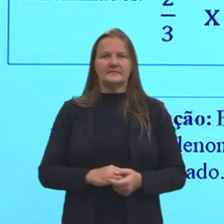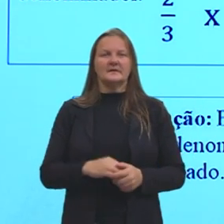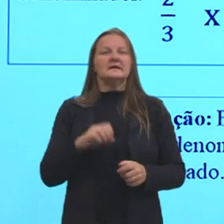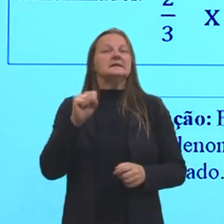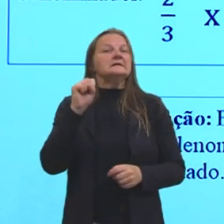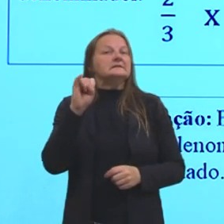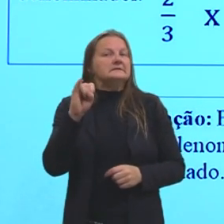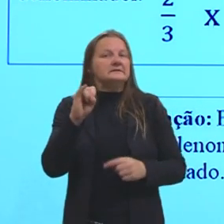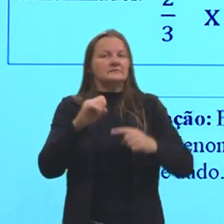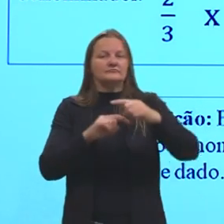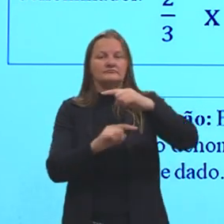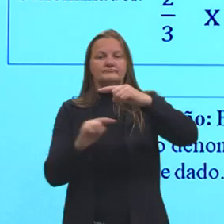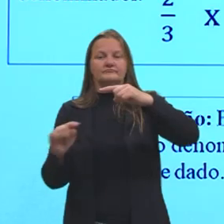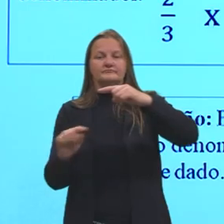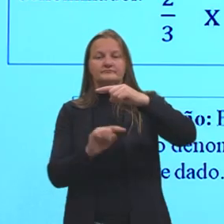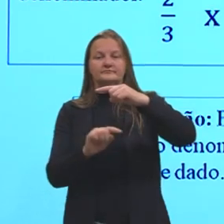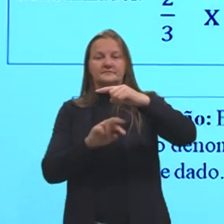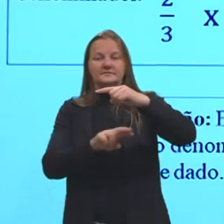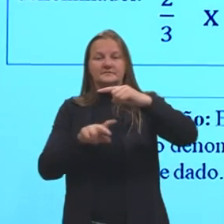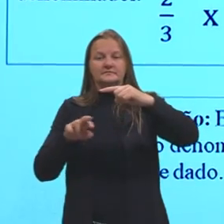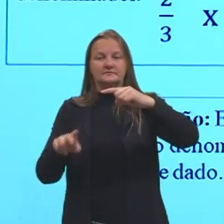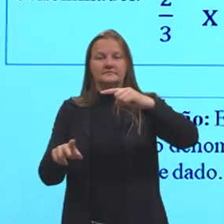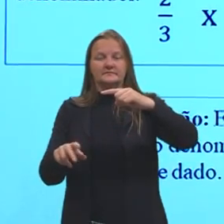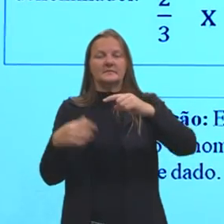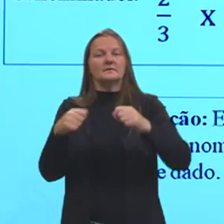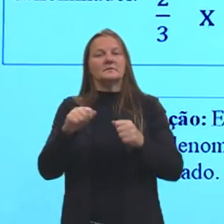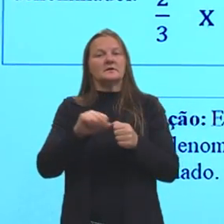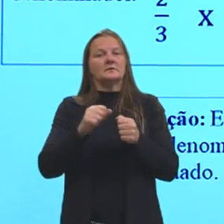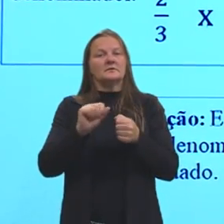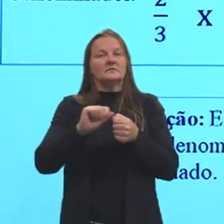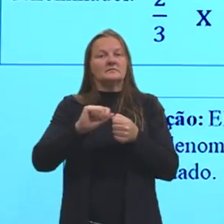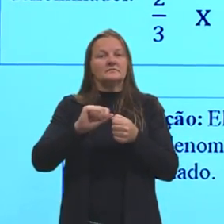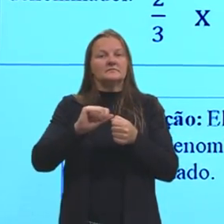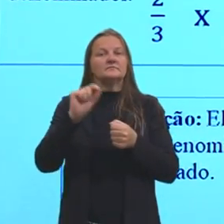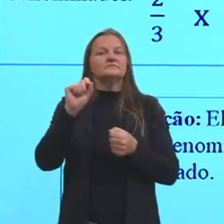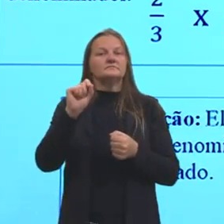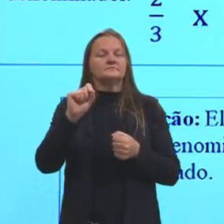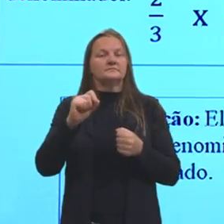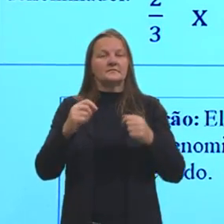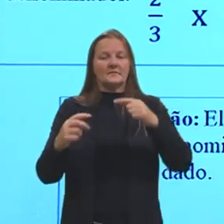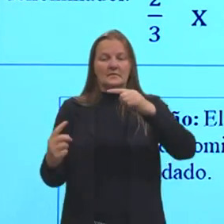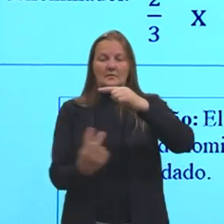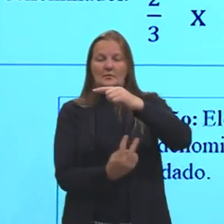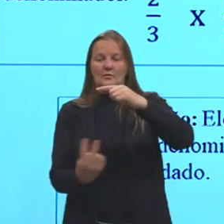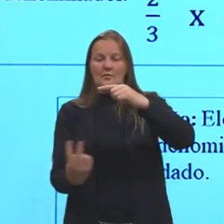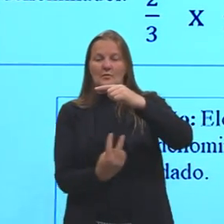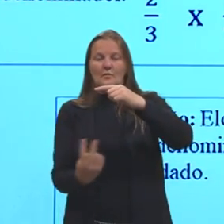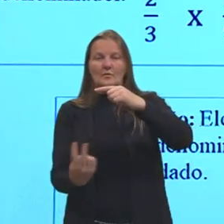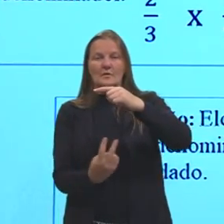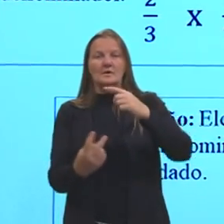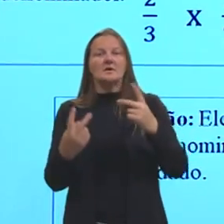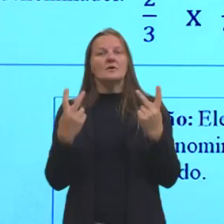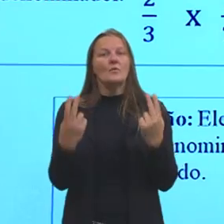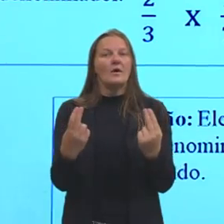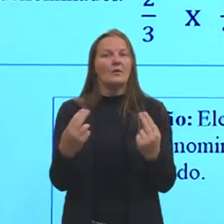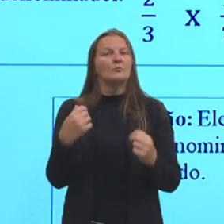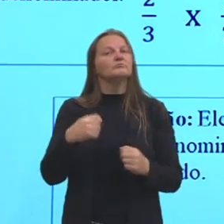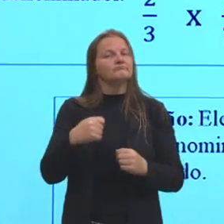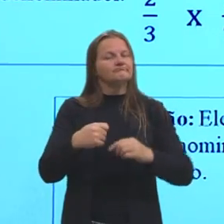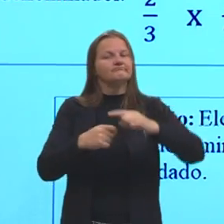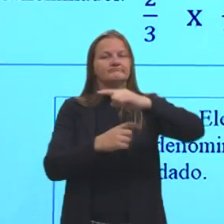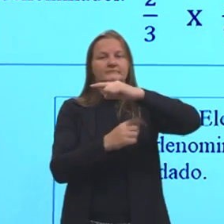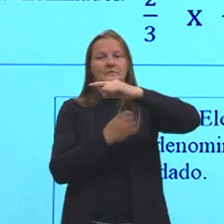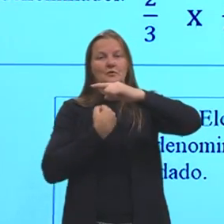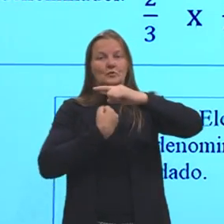nós temos denominadores diferentes, primeiro nós precisamos igualar o denominador. Então,